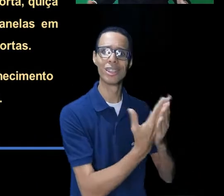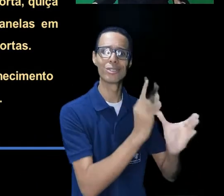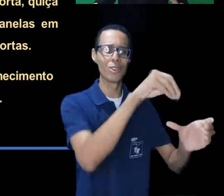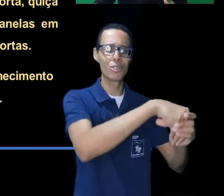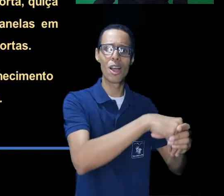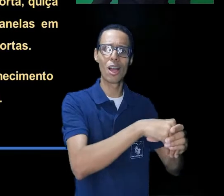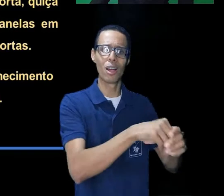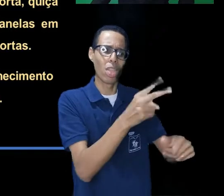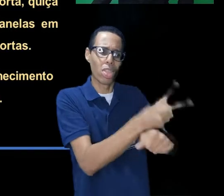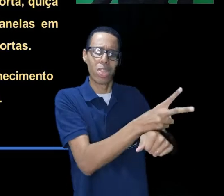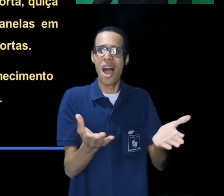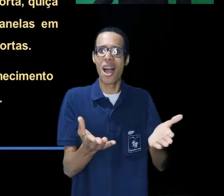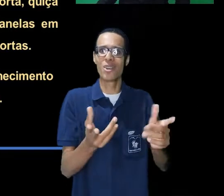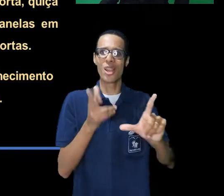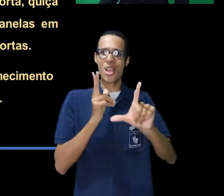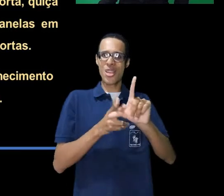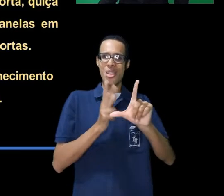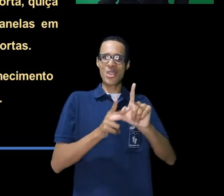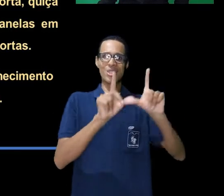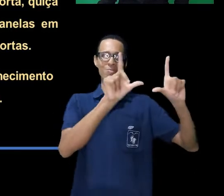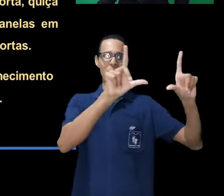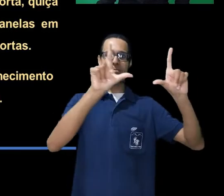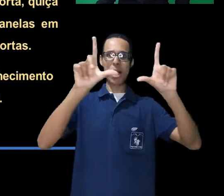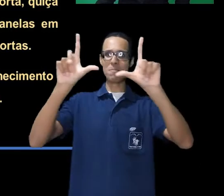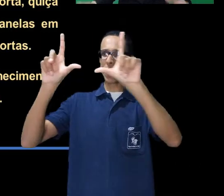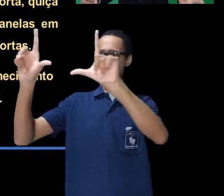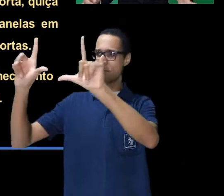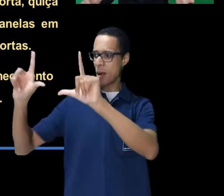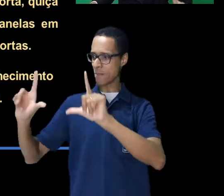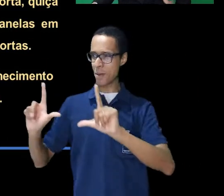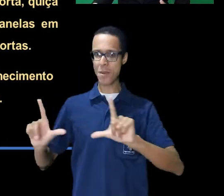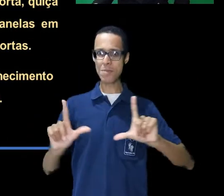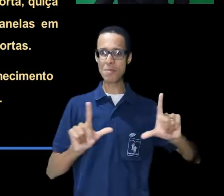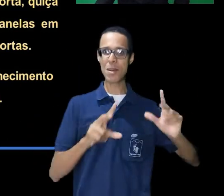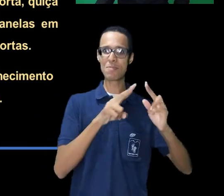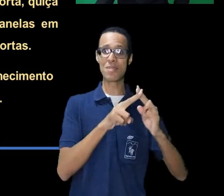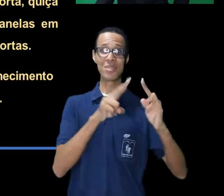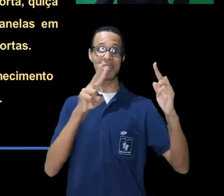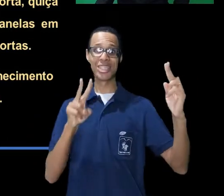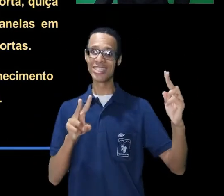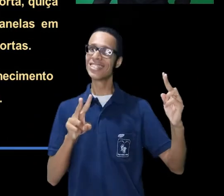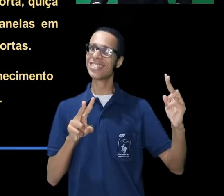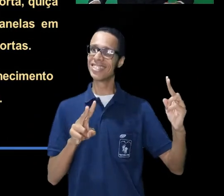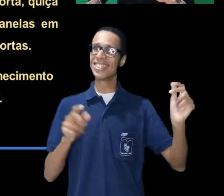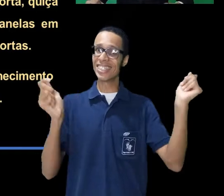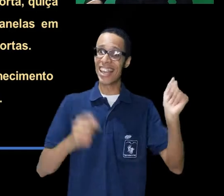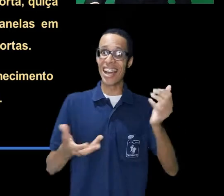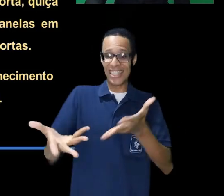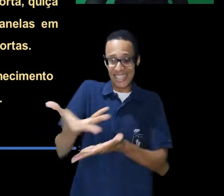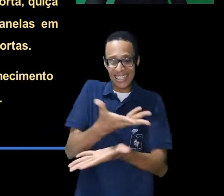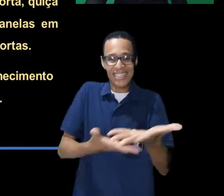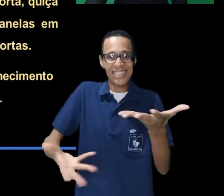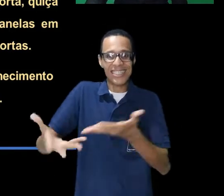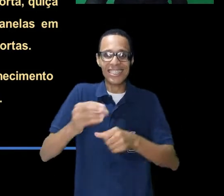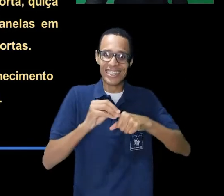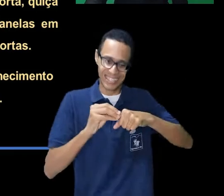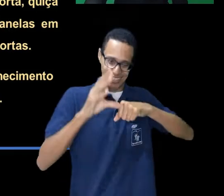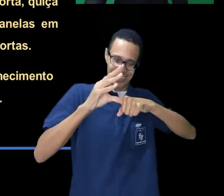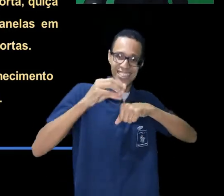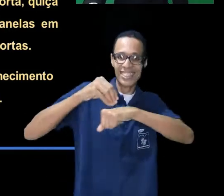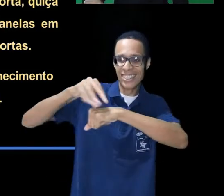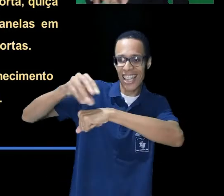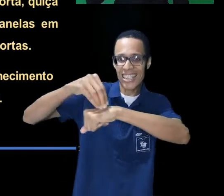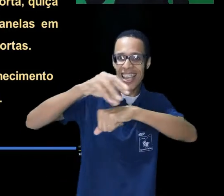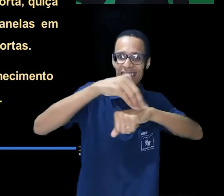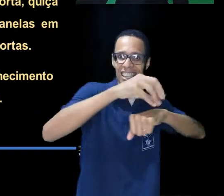ampliado para muitas outras janelas e territórios. A porta que podemos abrir agora é a mediação do conhecimento